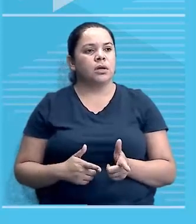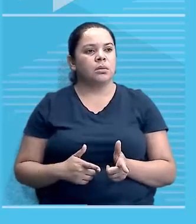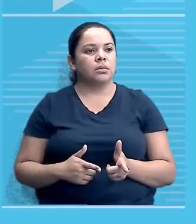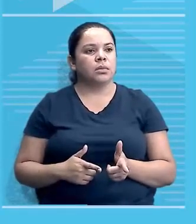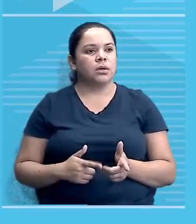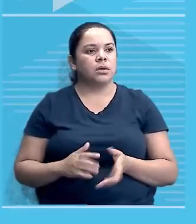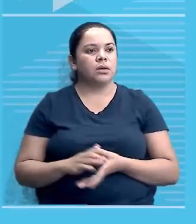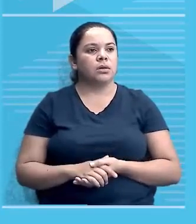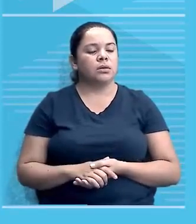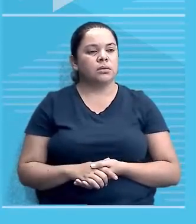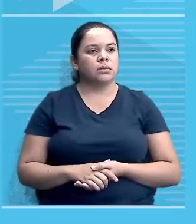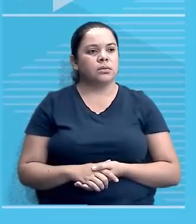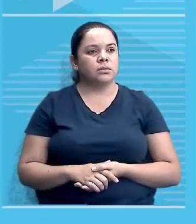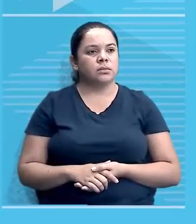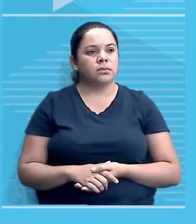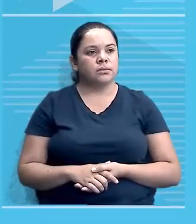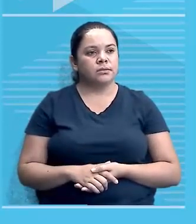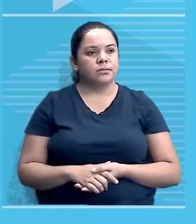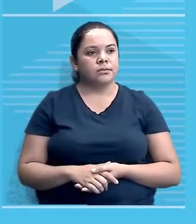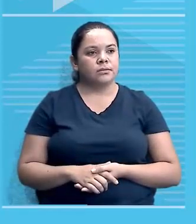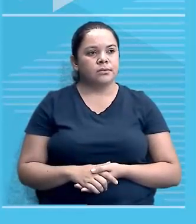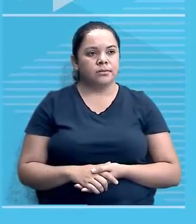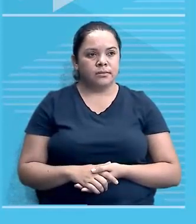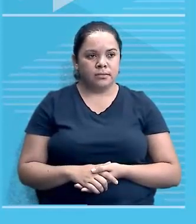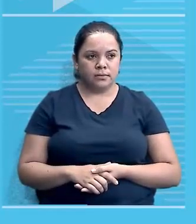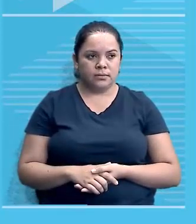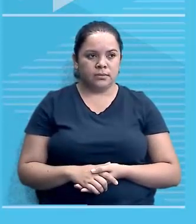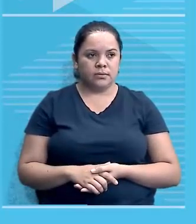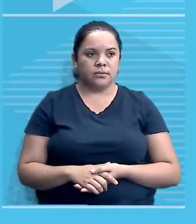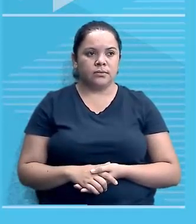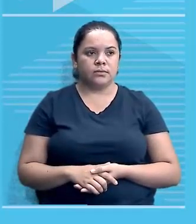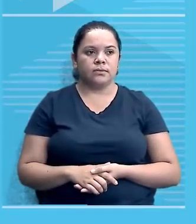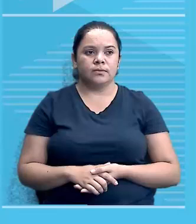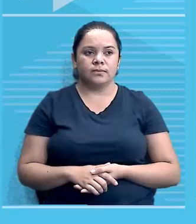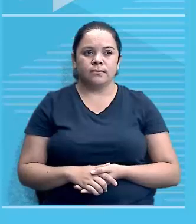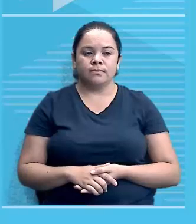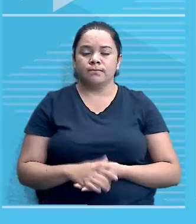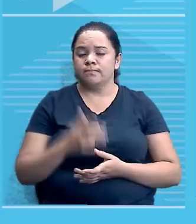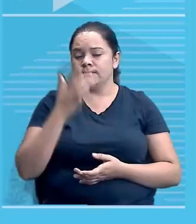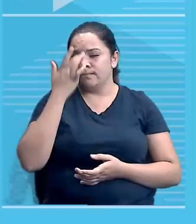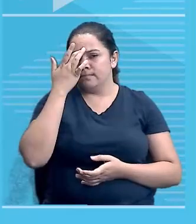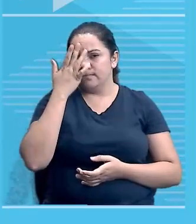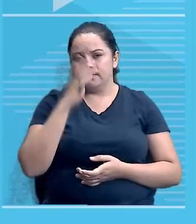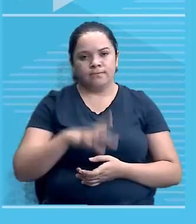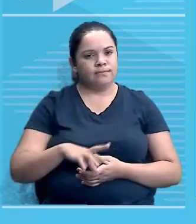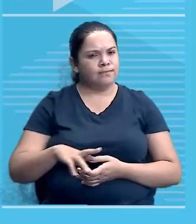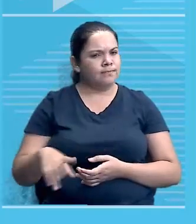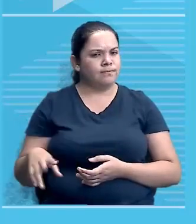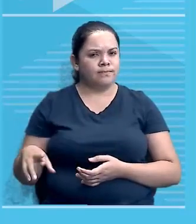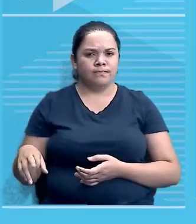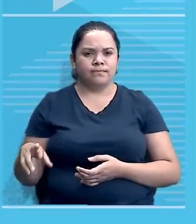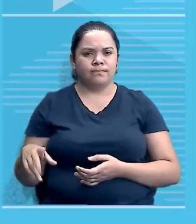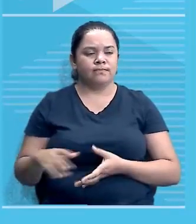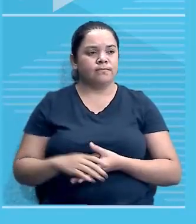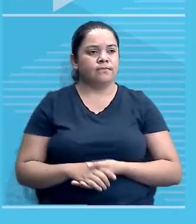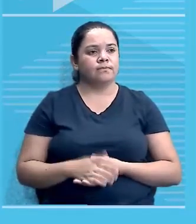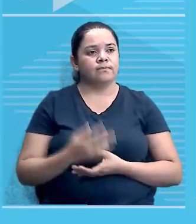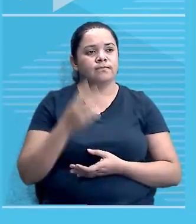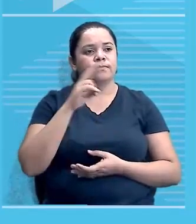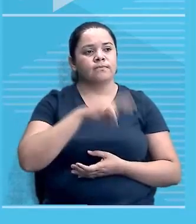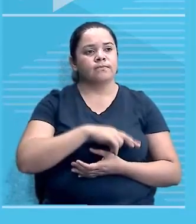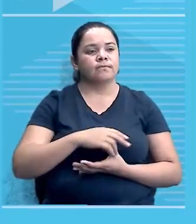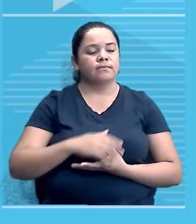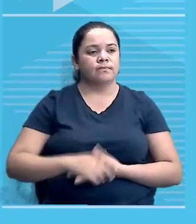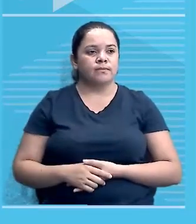de uma democracia nesses países resta-emancipados não tem sido fácil, nem um pouco. Grupos que lutaram